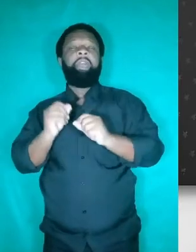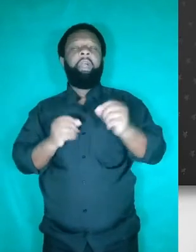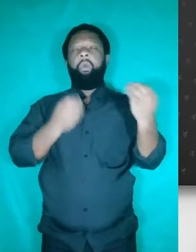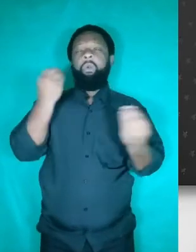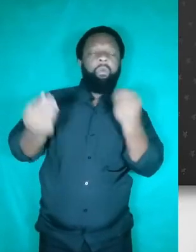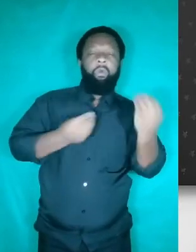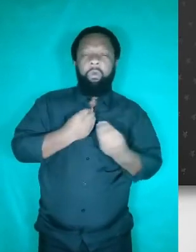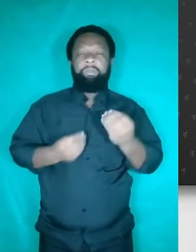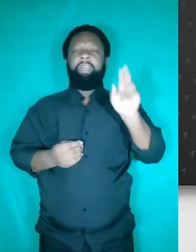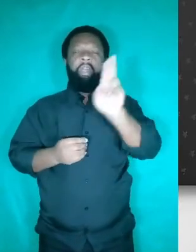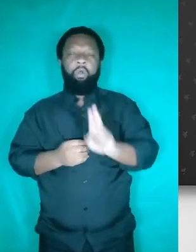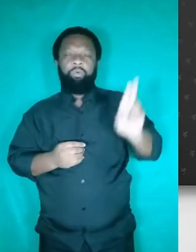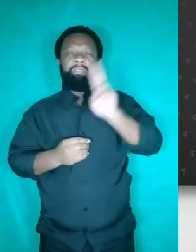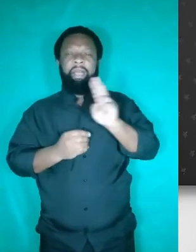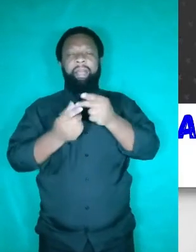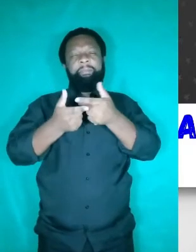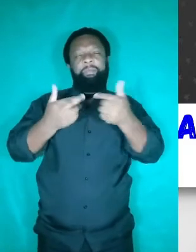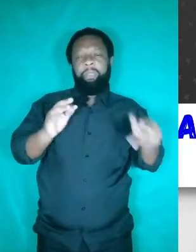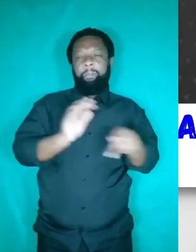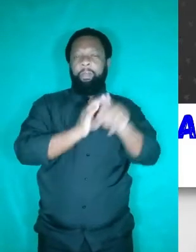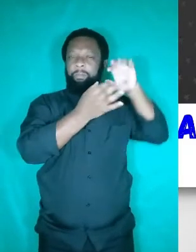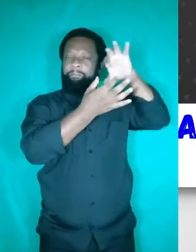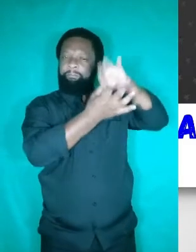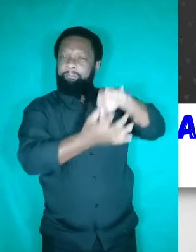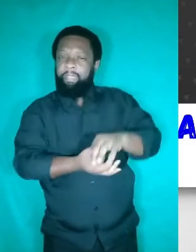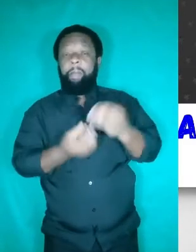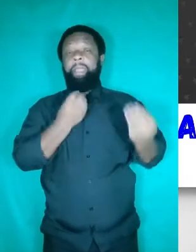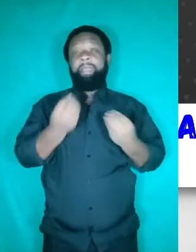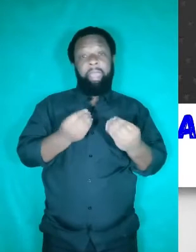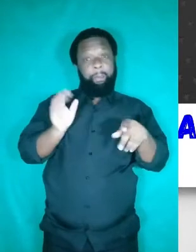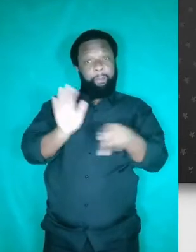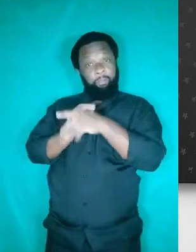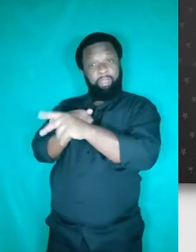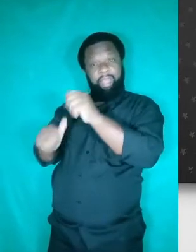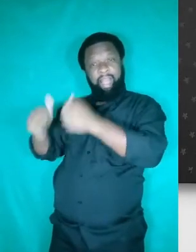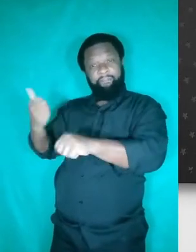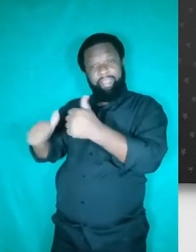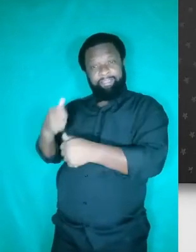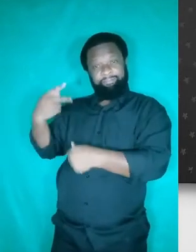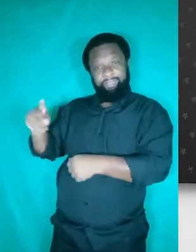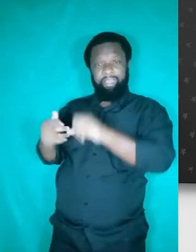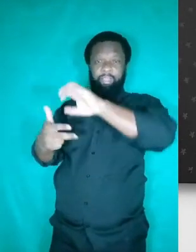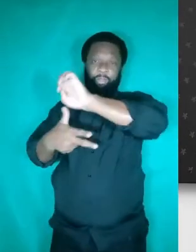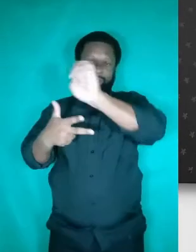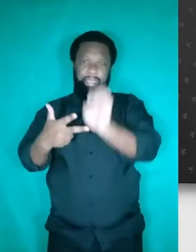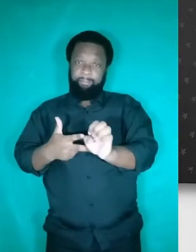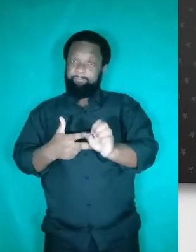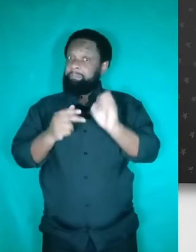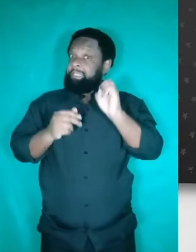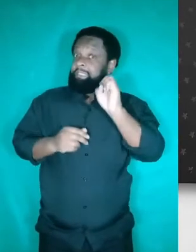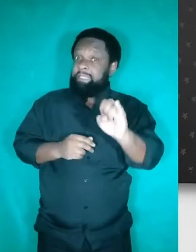melhor forma os recursos coesivos em função da avaliação feita pelo Enem. Então, se você ainda não assistiu aos vídeos de